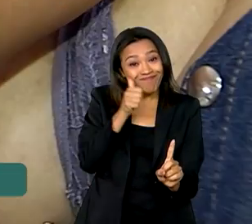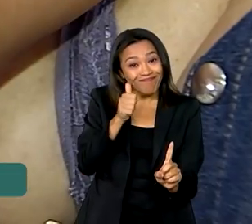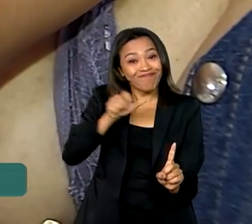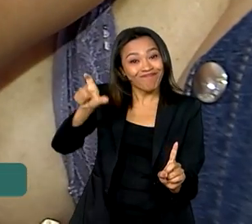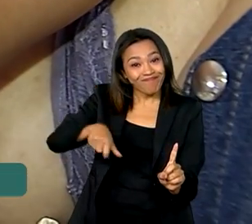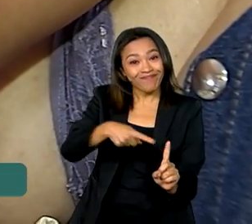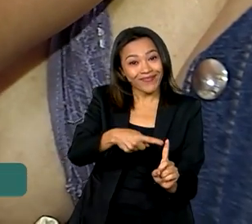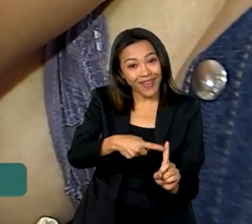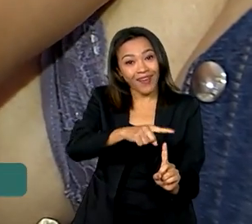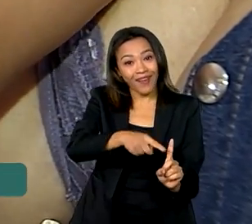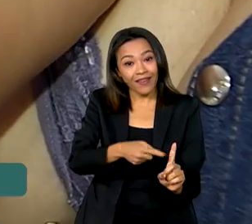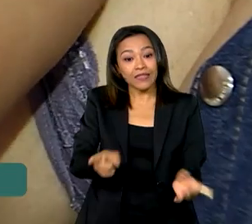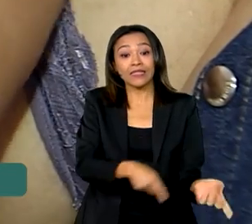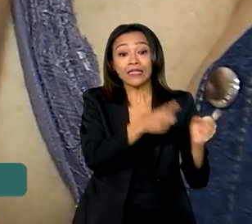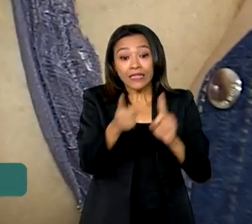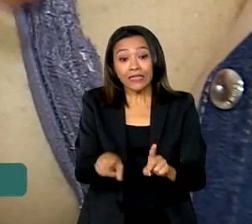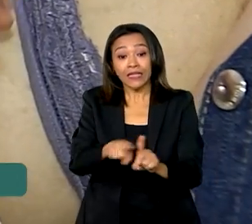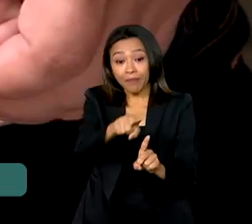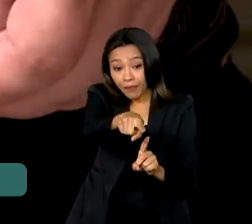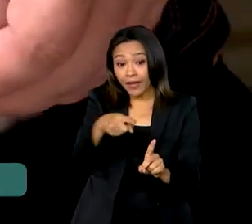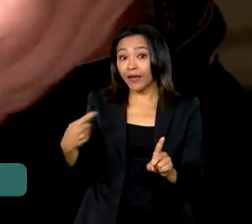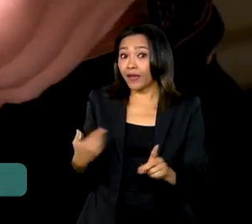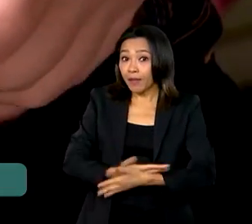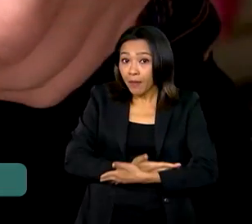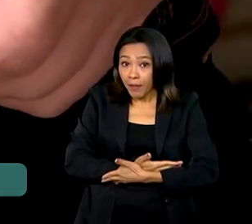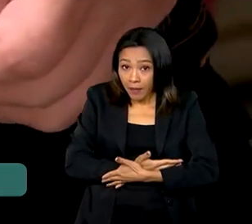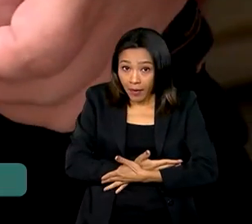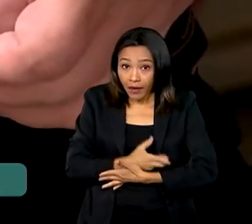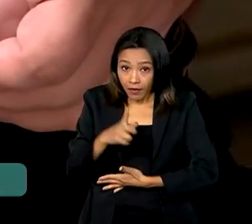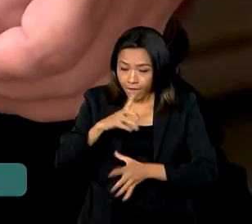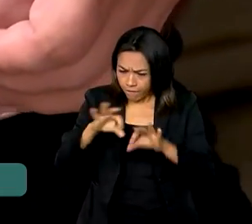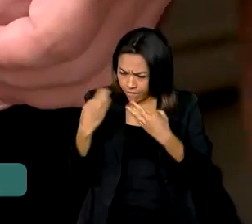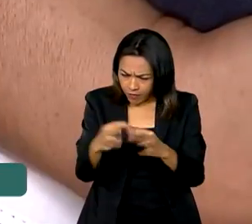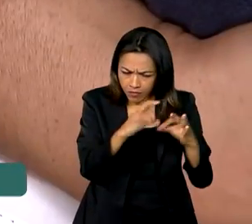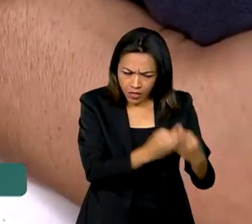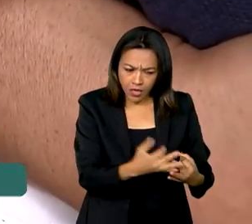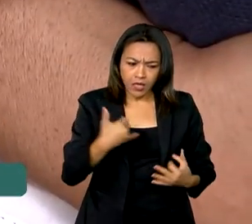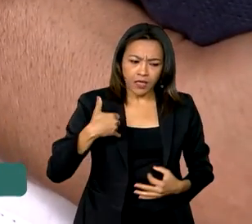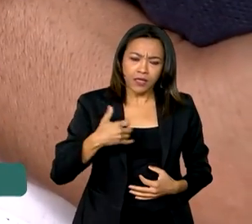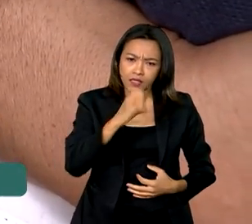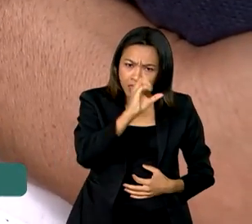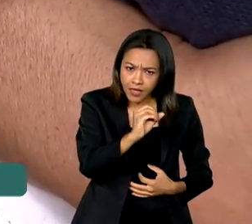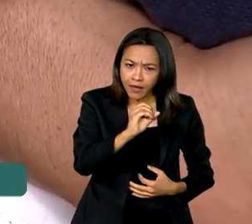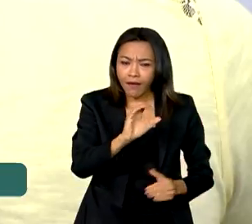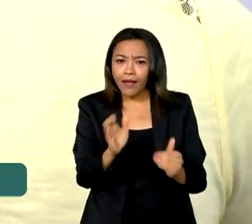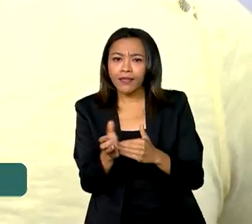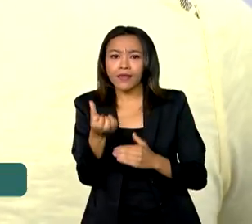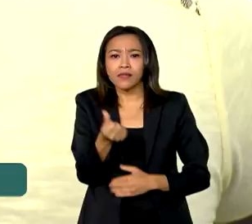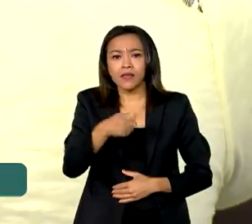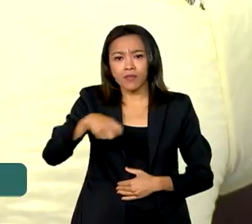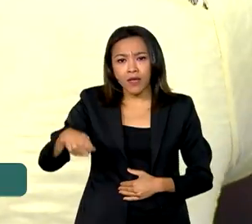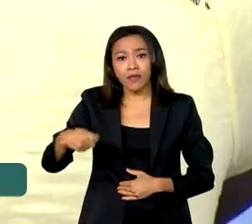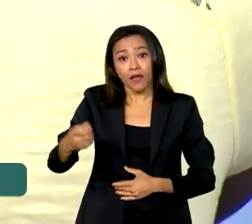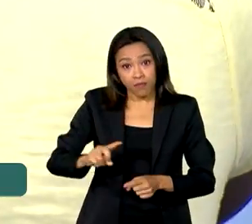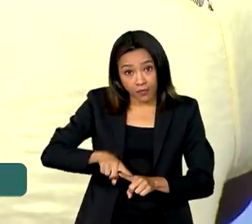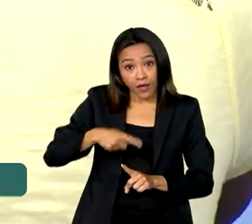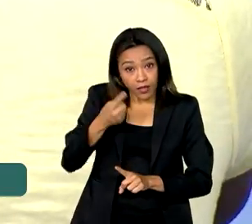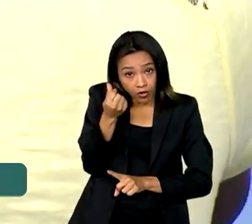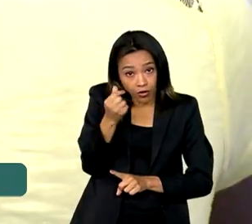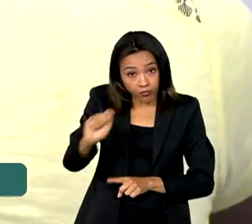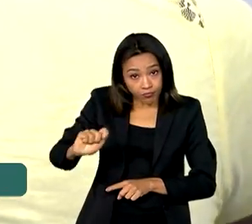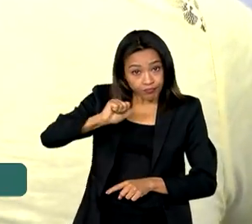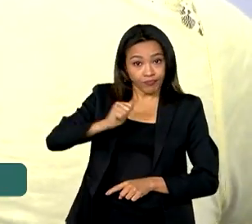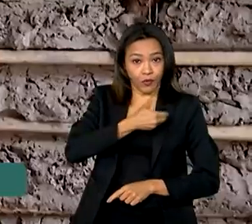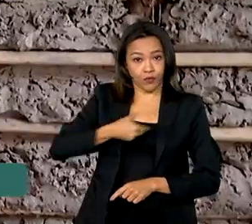temos o benefício nutriz, que toda família que tem uma criança de 0 a 6 meses recebe um valor a mais, sabe,